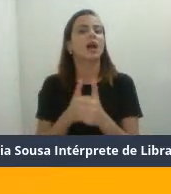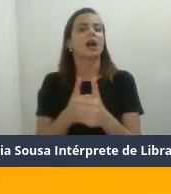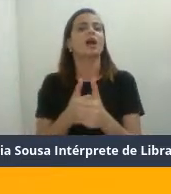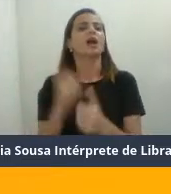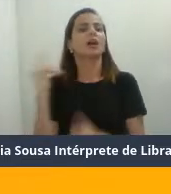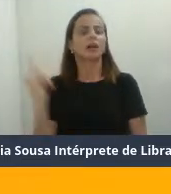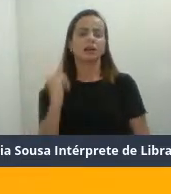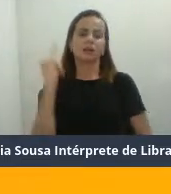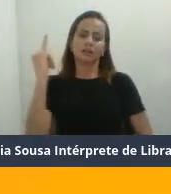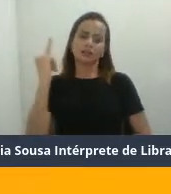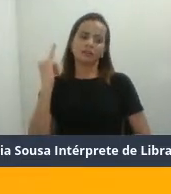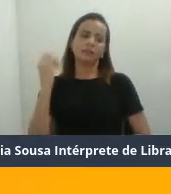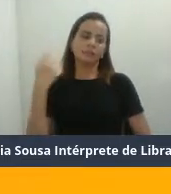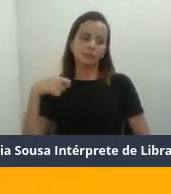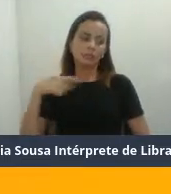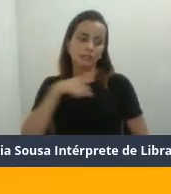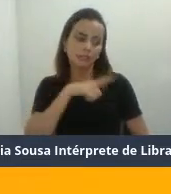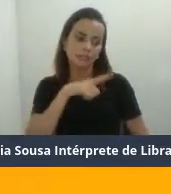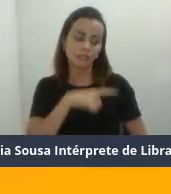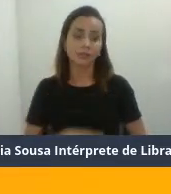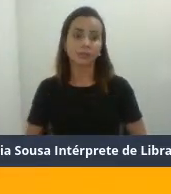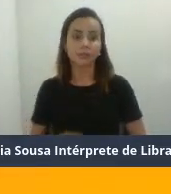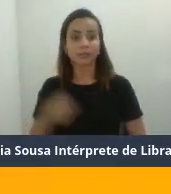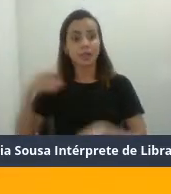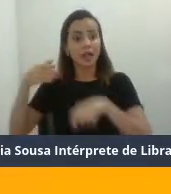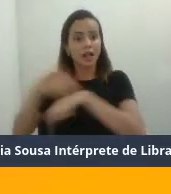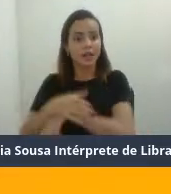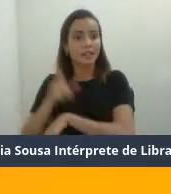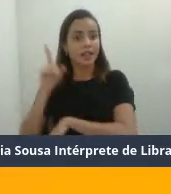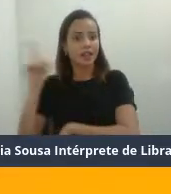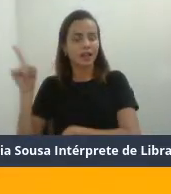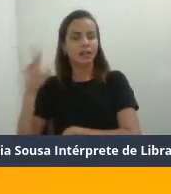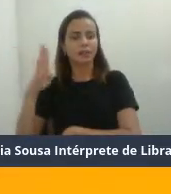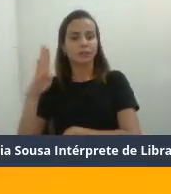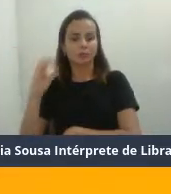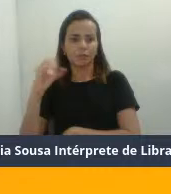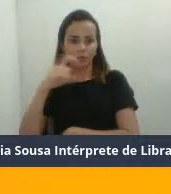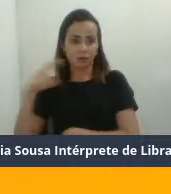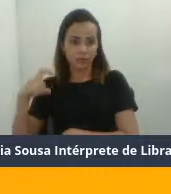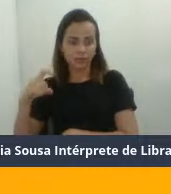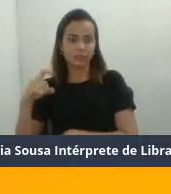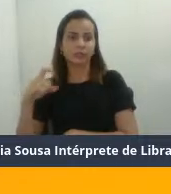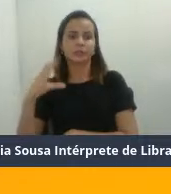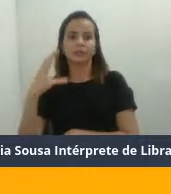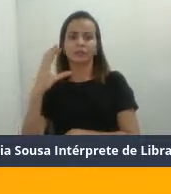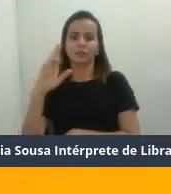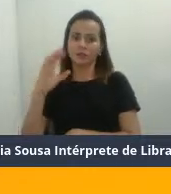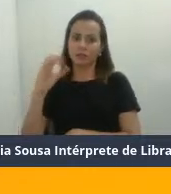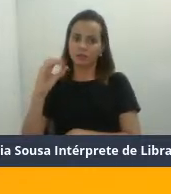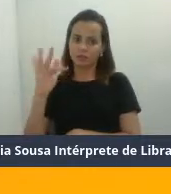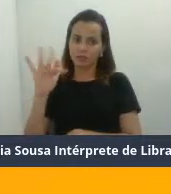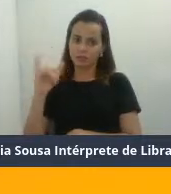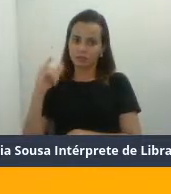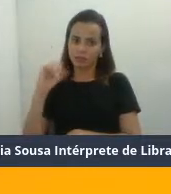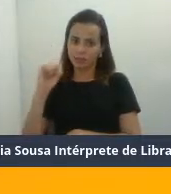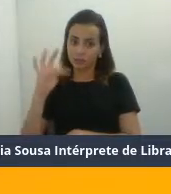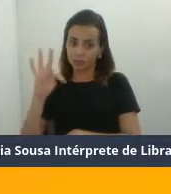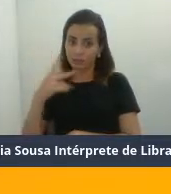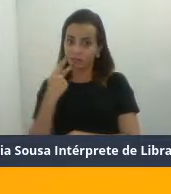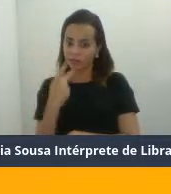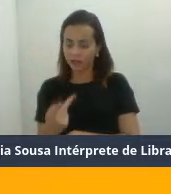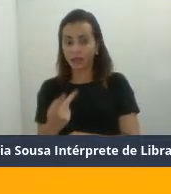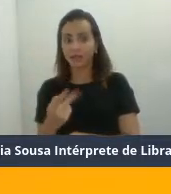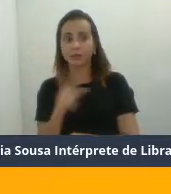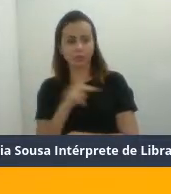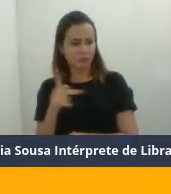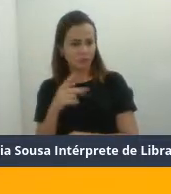treinamento, no boxe de crossfit, a primeira coisa que você tem que dizer, se o professor não